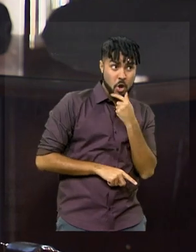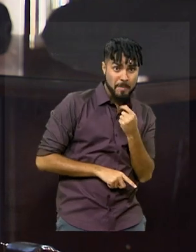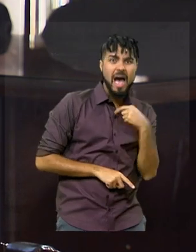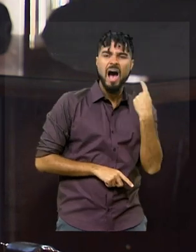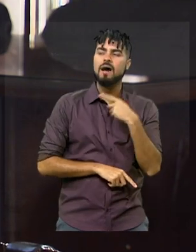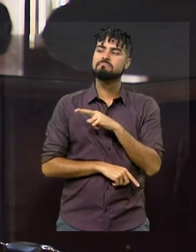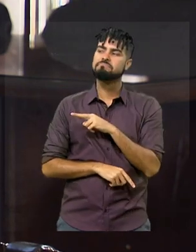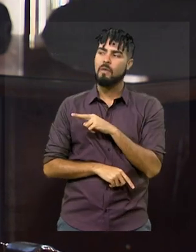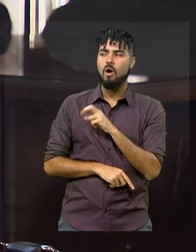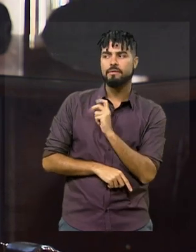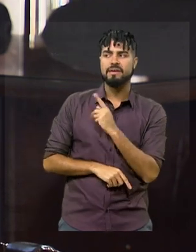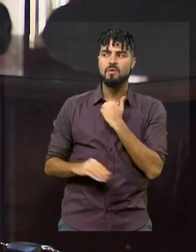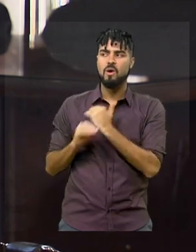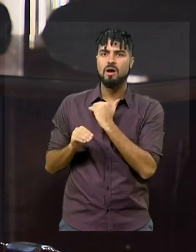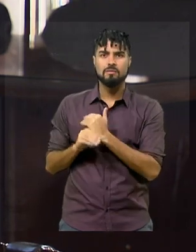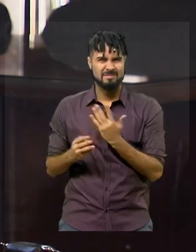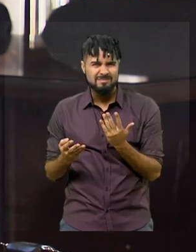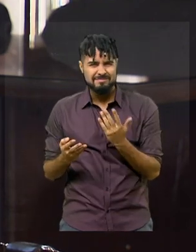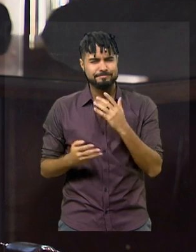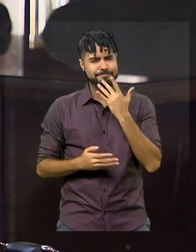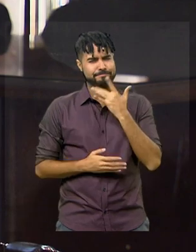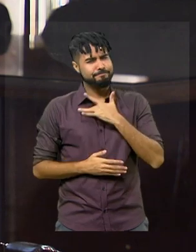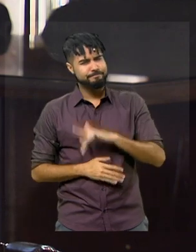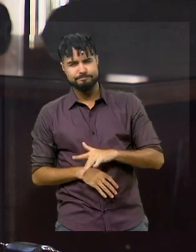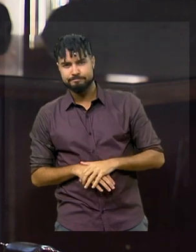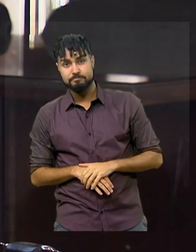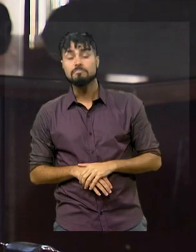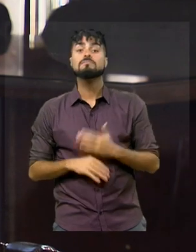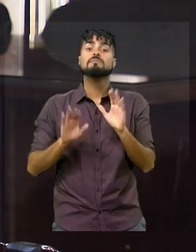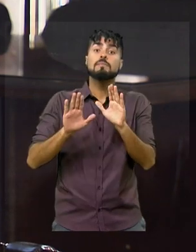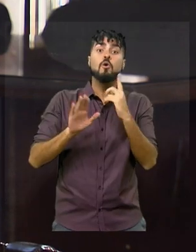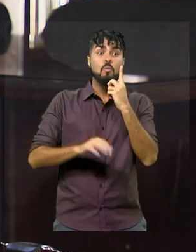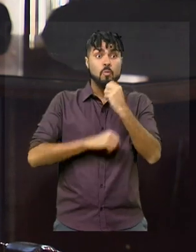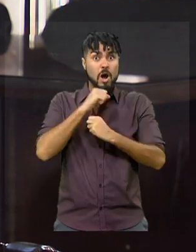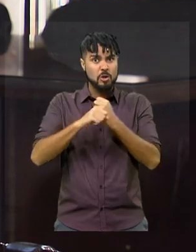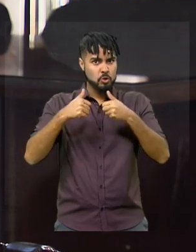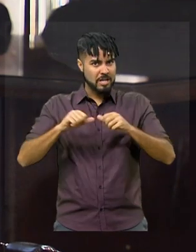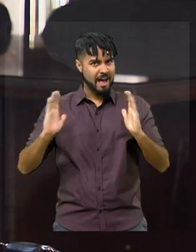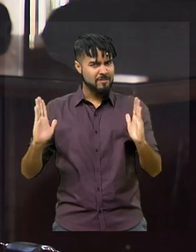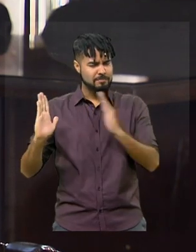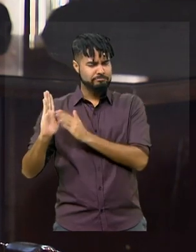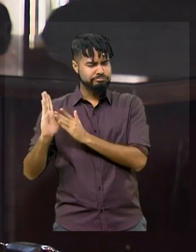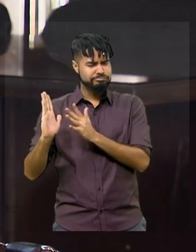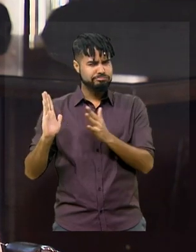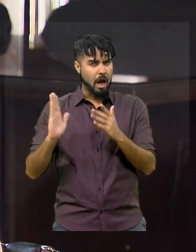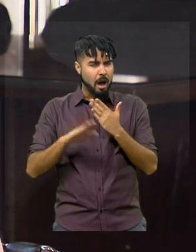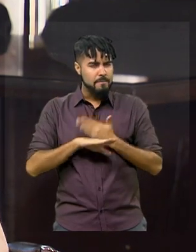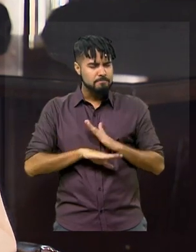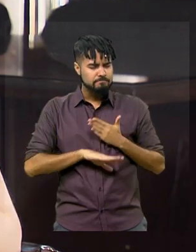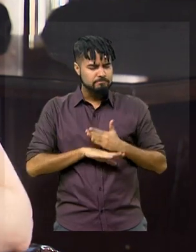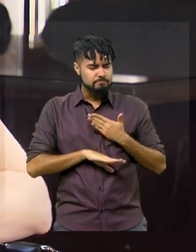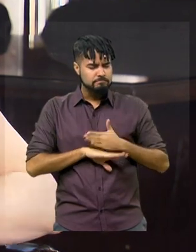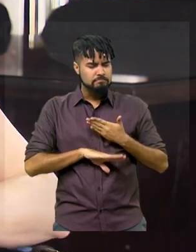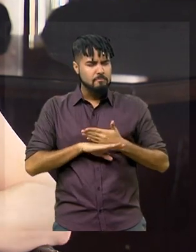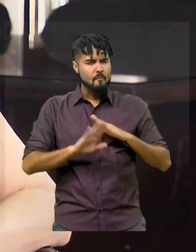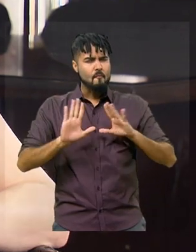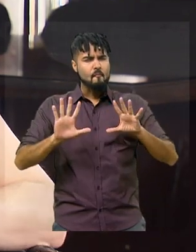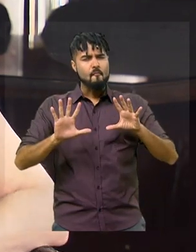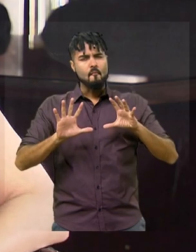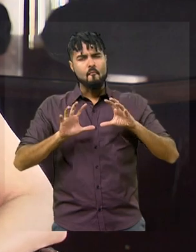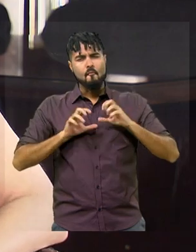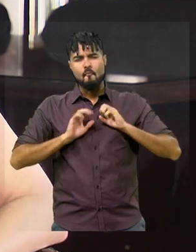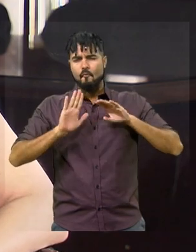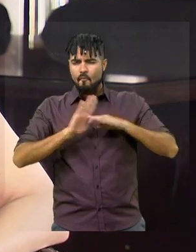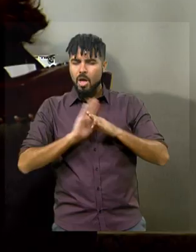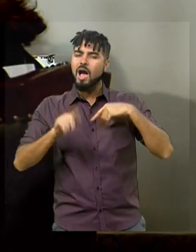igual. O que é lamentável. Então, acho que esse primeiro ano foi um laboratório e através desse primeiro ano eu entendi realmente a casa. E a partir daí